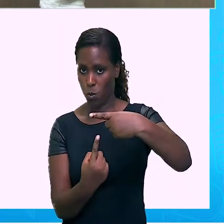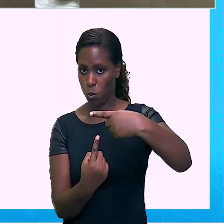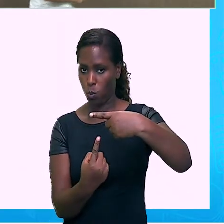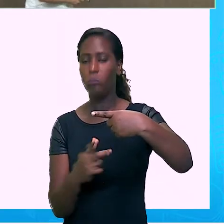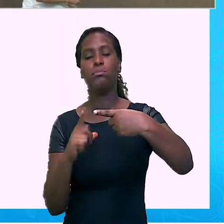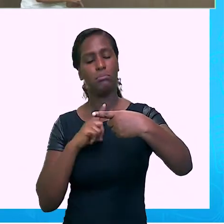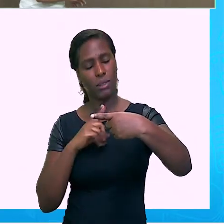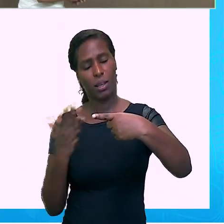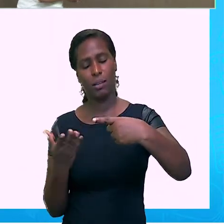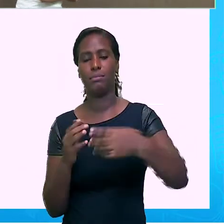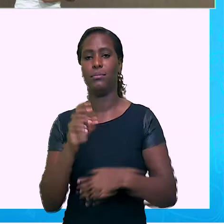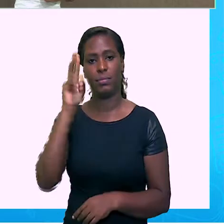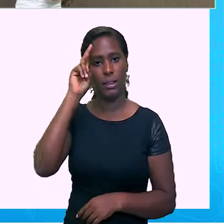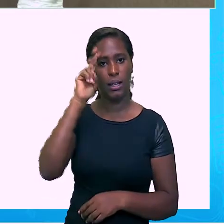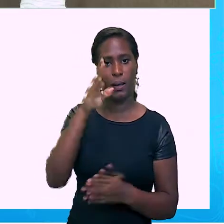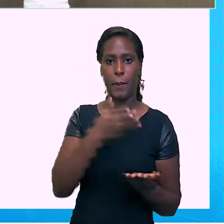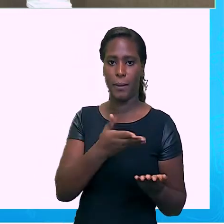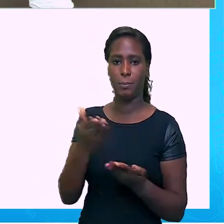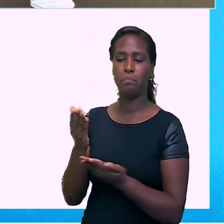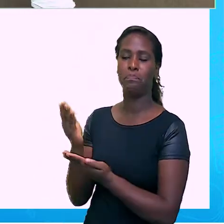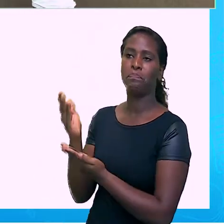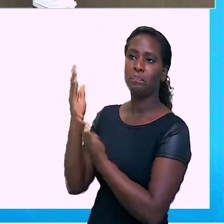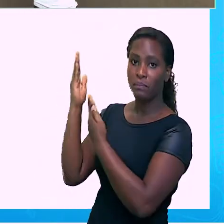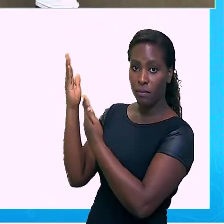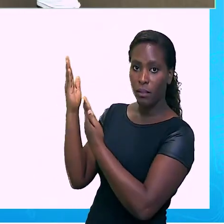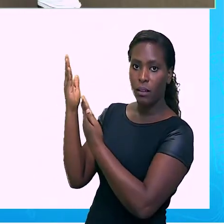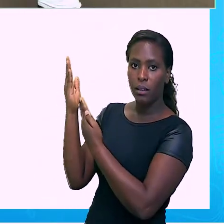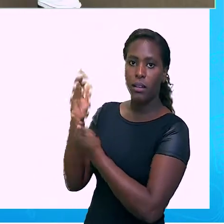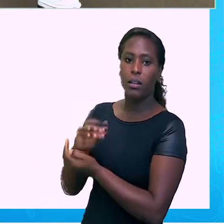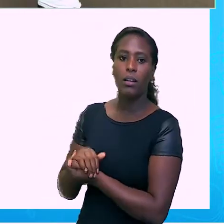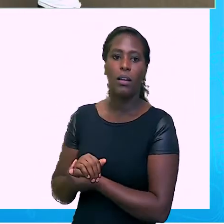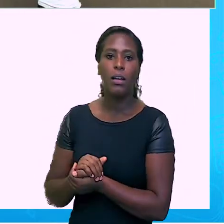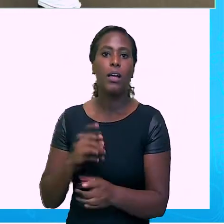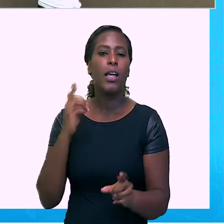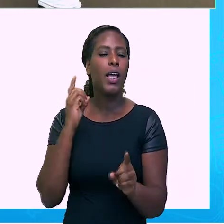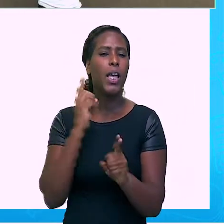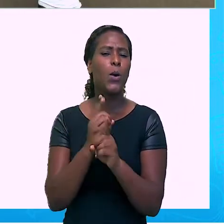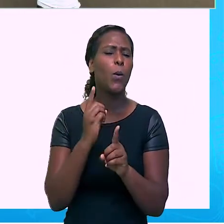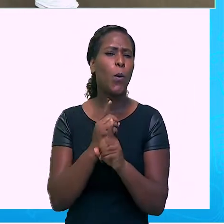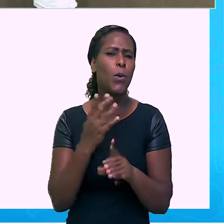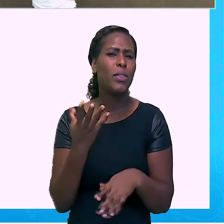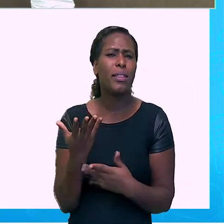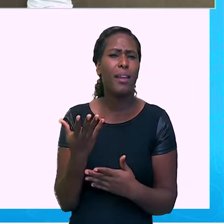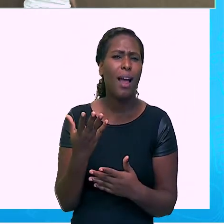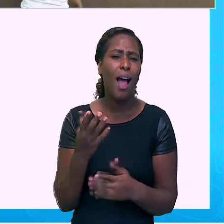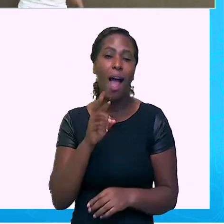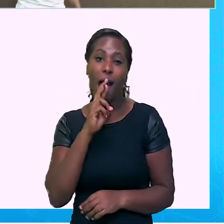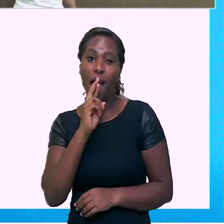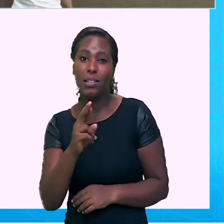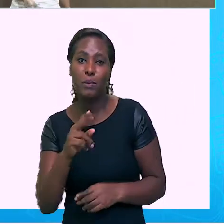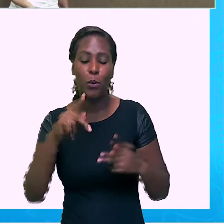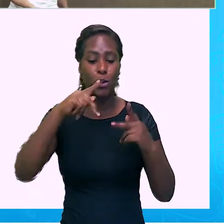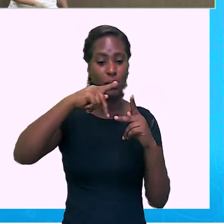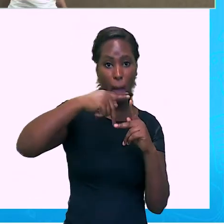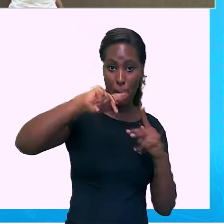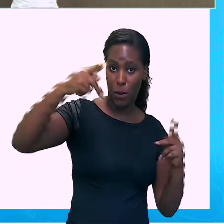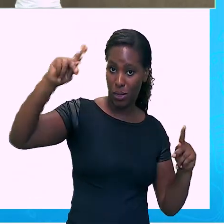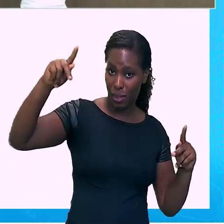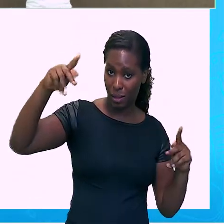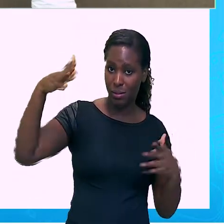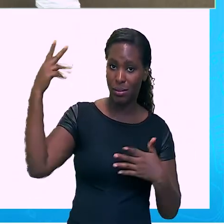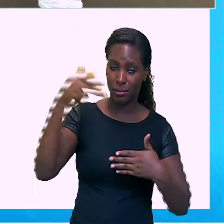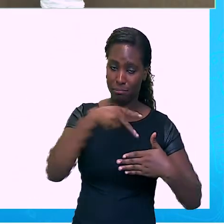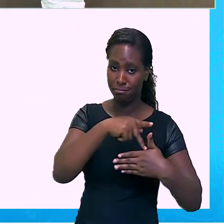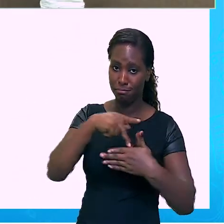Encontrar o valor das potências abaixo. Nós temos 5 elevado ao quadrado. Quando